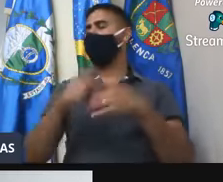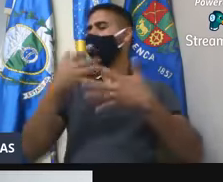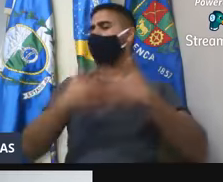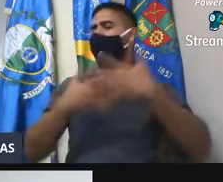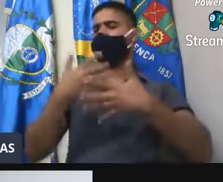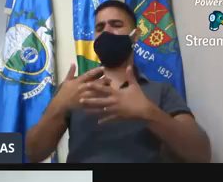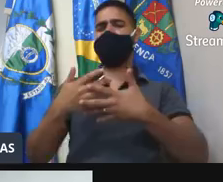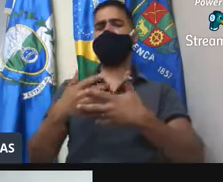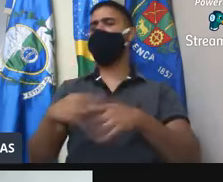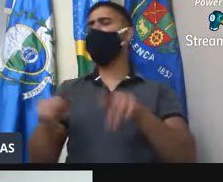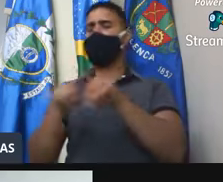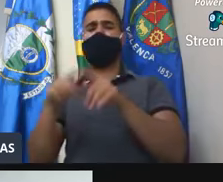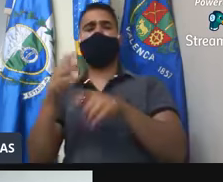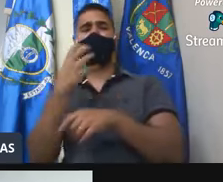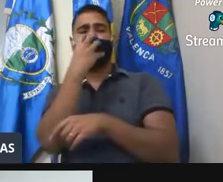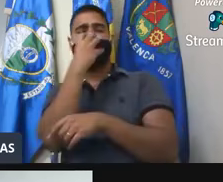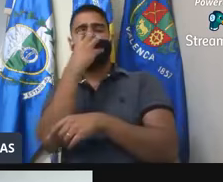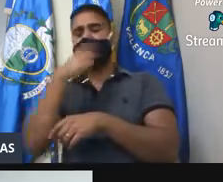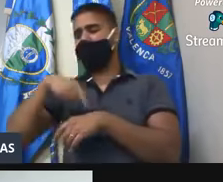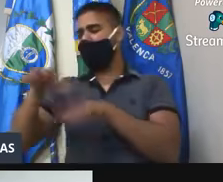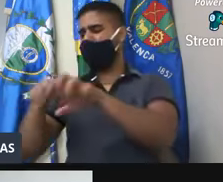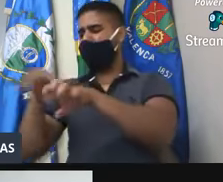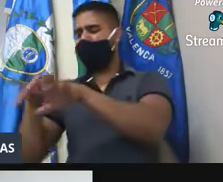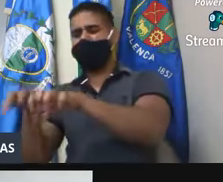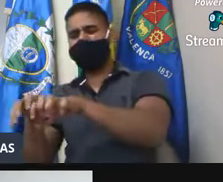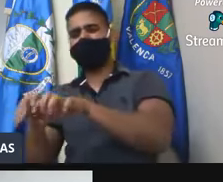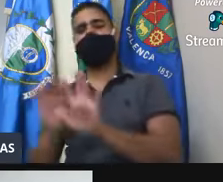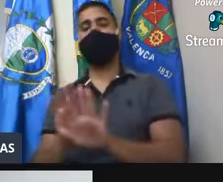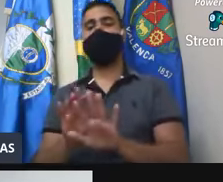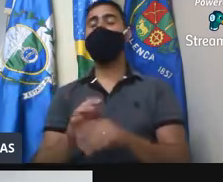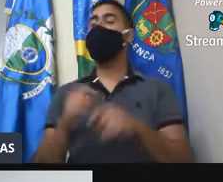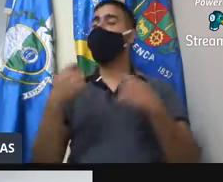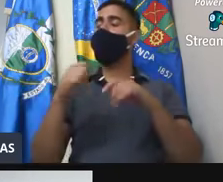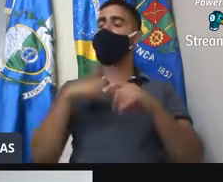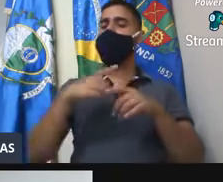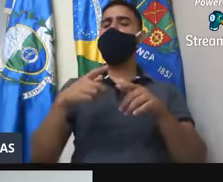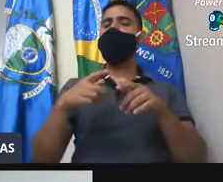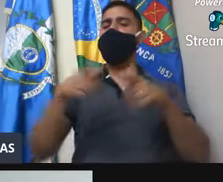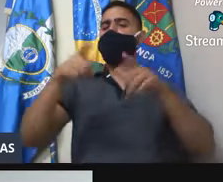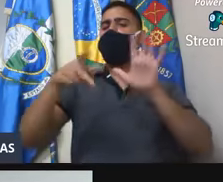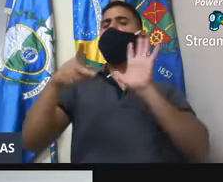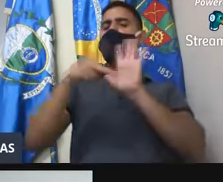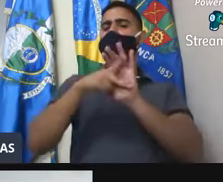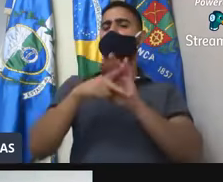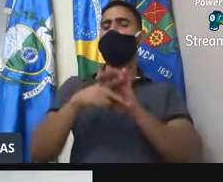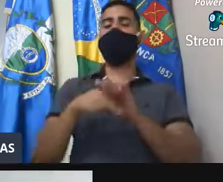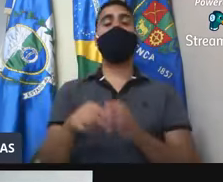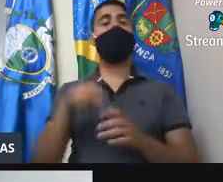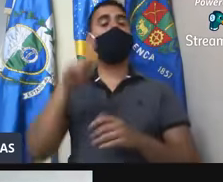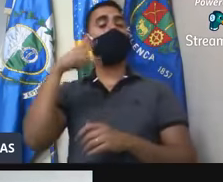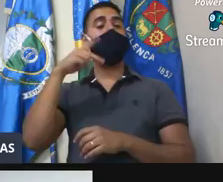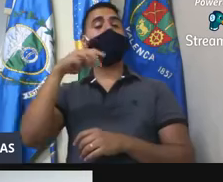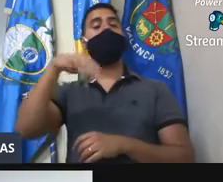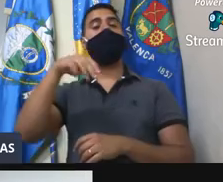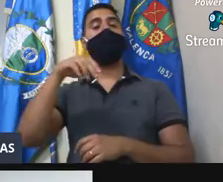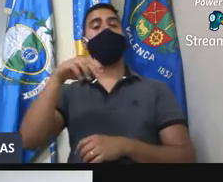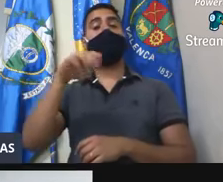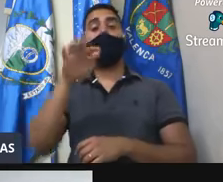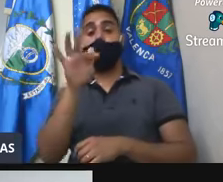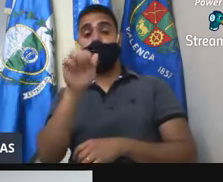mercê dos cachorros e gatos. O risco do lixo espalhado pelas ruas, além da sujeira, o de acúmulo de vetores. Salada Sessões, 6 de agosto, vereadora Fabiane.